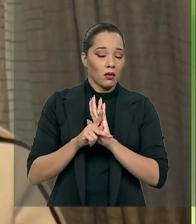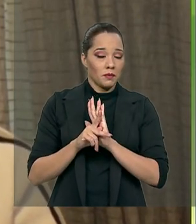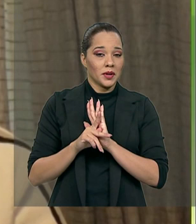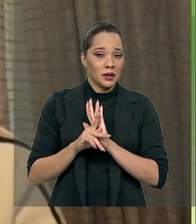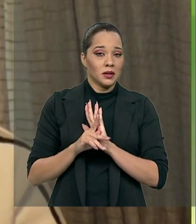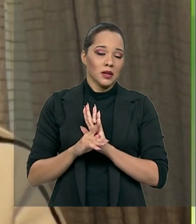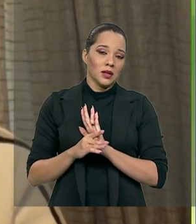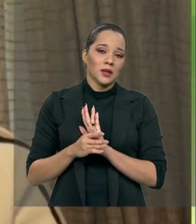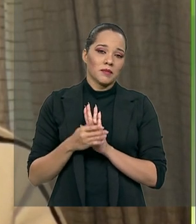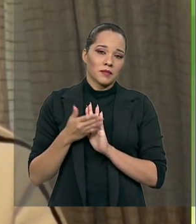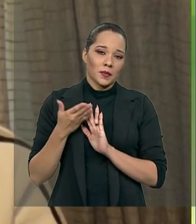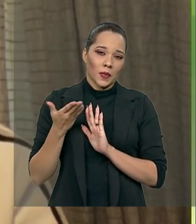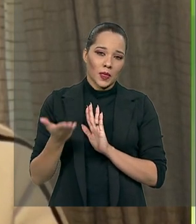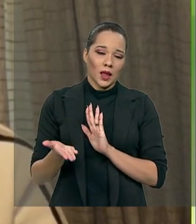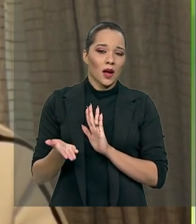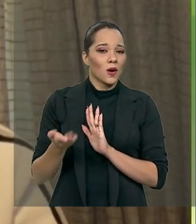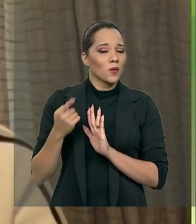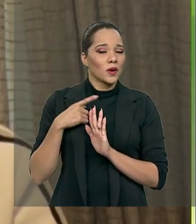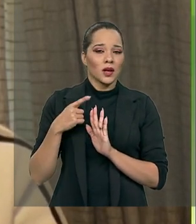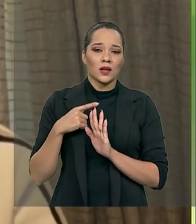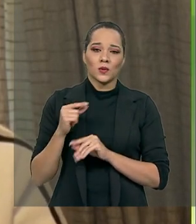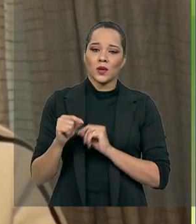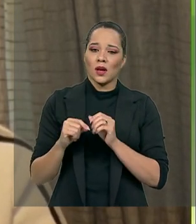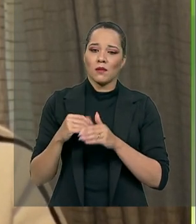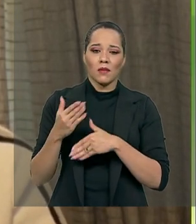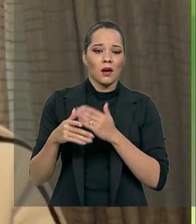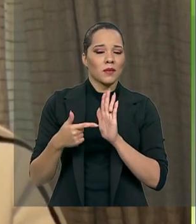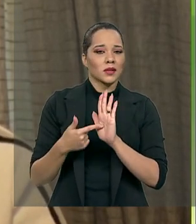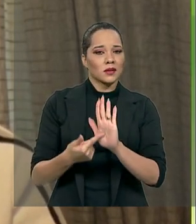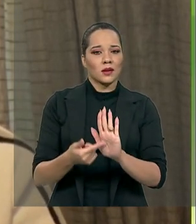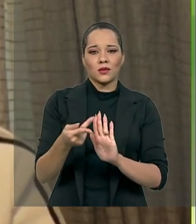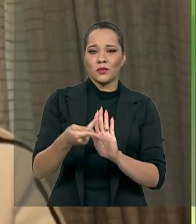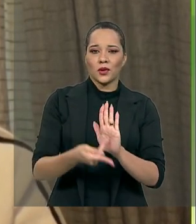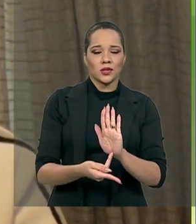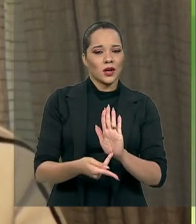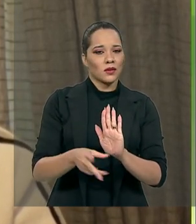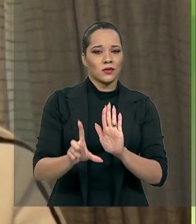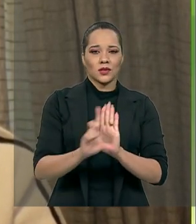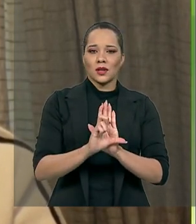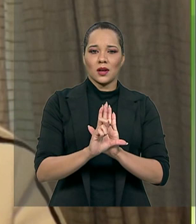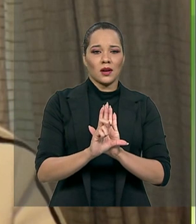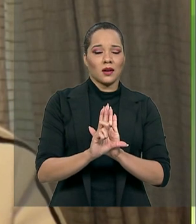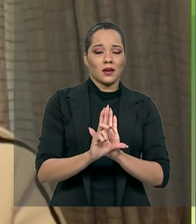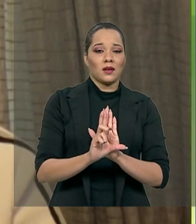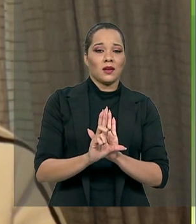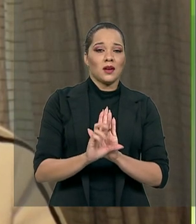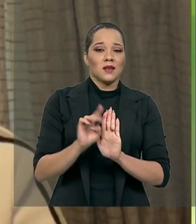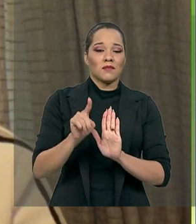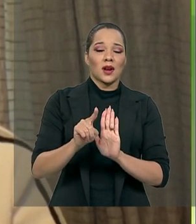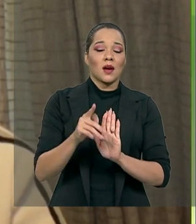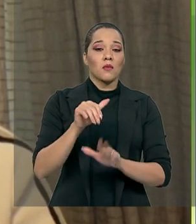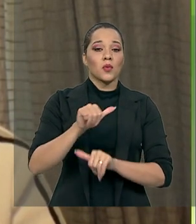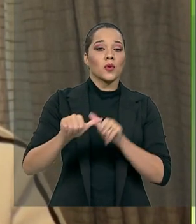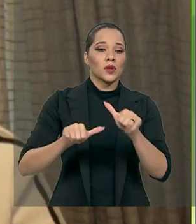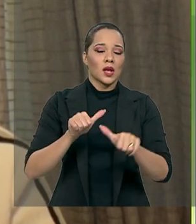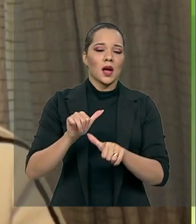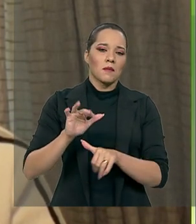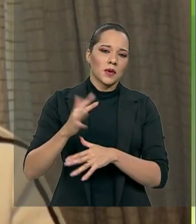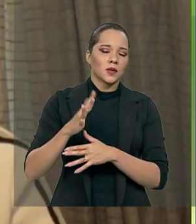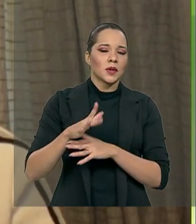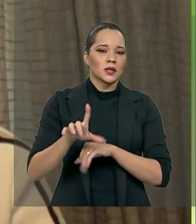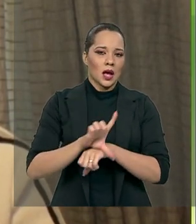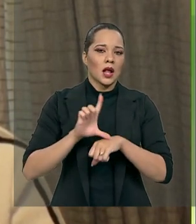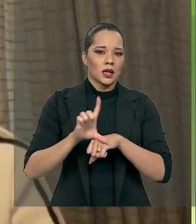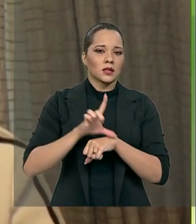ele saiu na frente e apresentou um projeto de lei no sentido de alterar, pelo menos, a